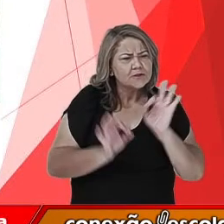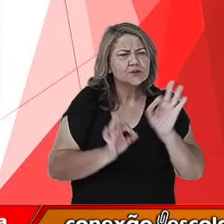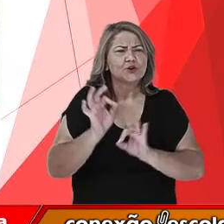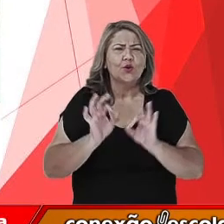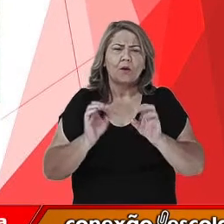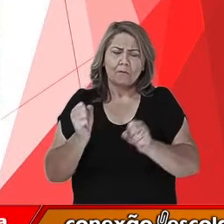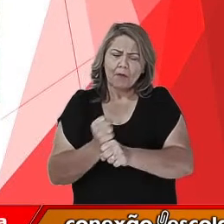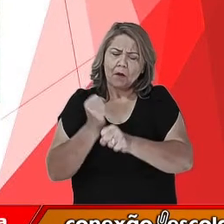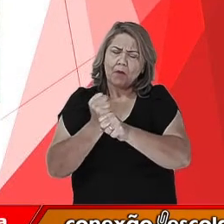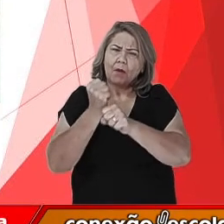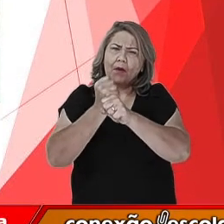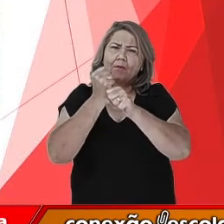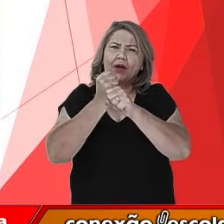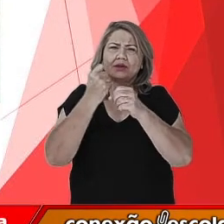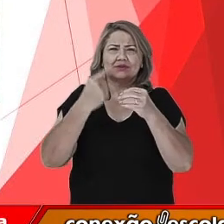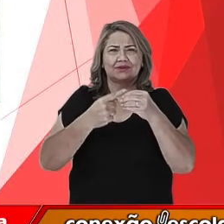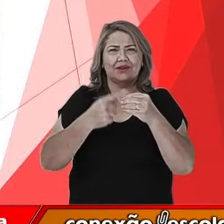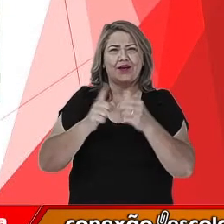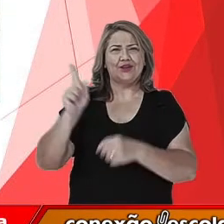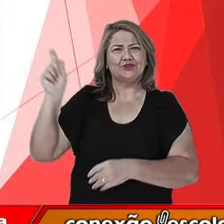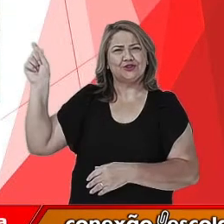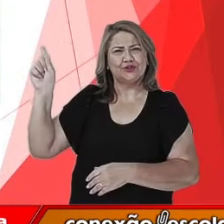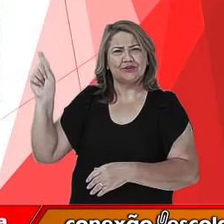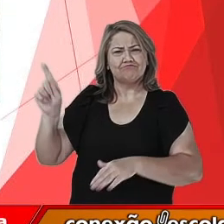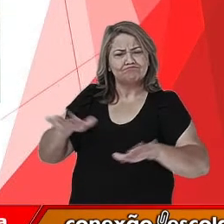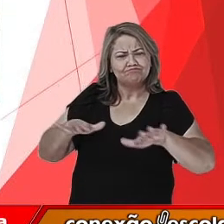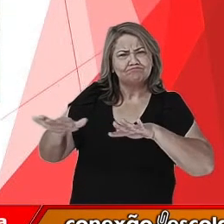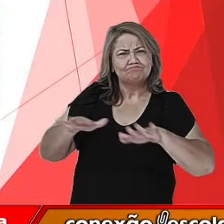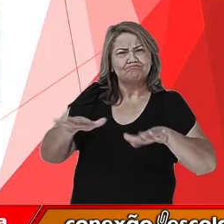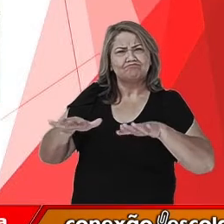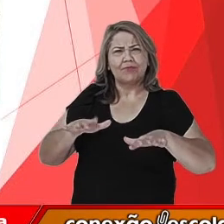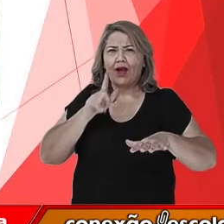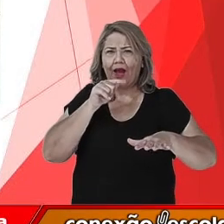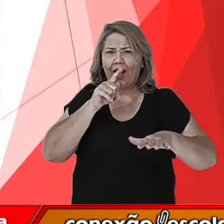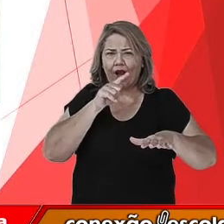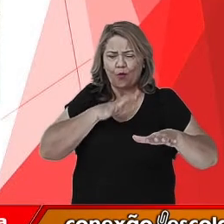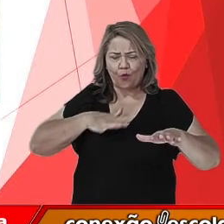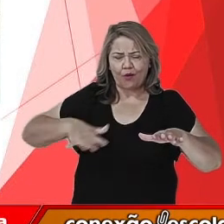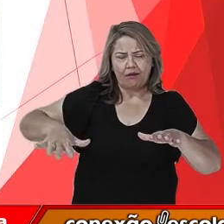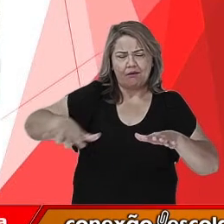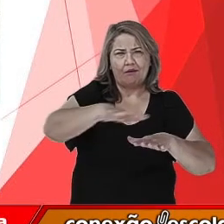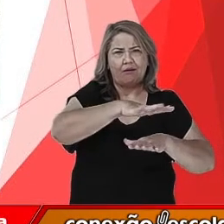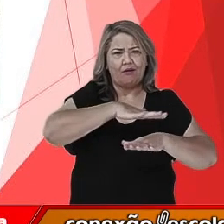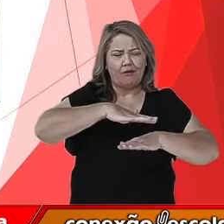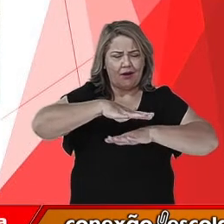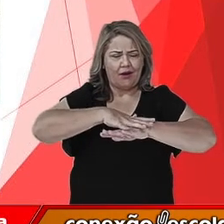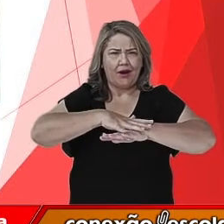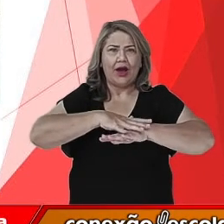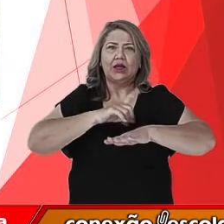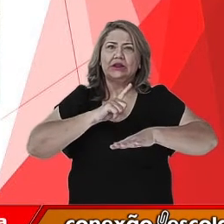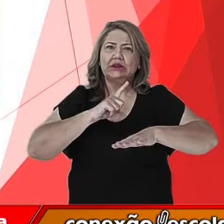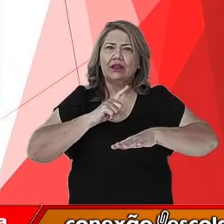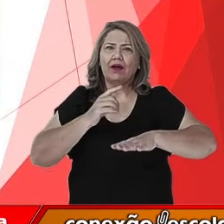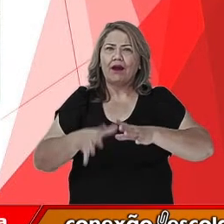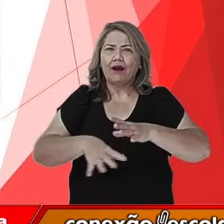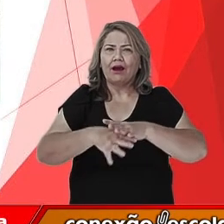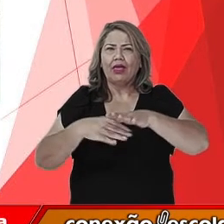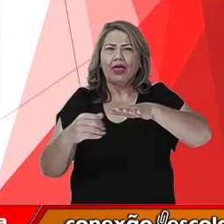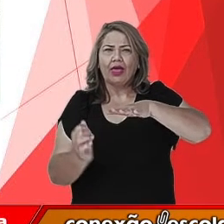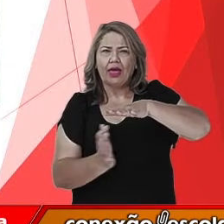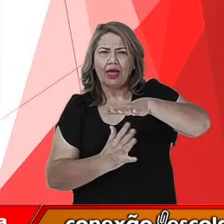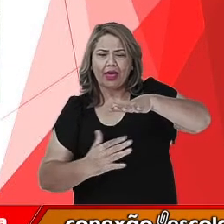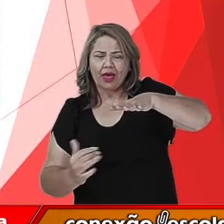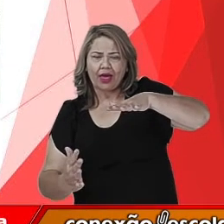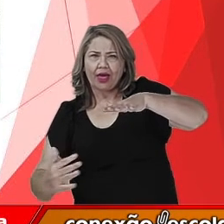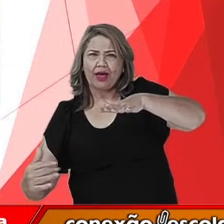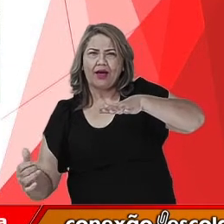na construção dessa cidade. Ela foi construída dentro de um lago, sobre pântanos, pequenas ilhas, e dessa